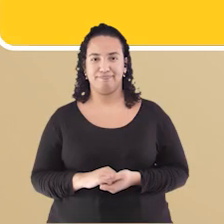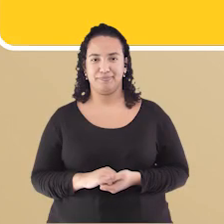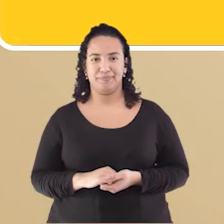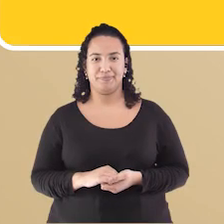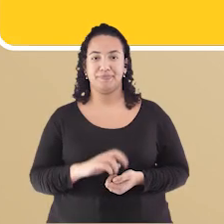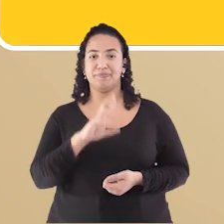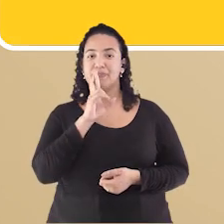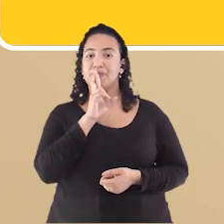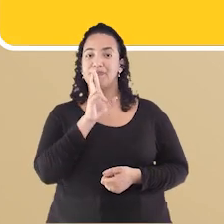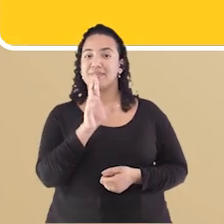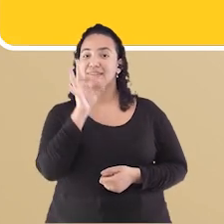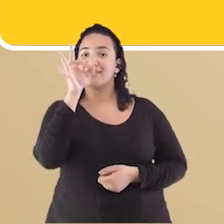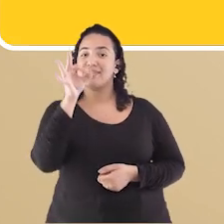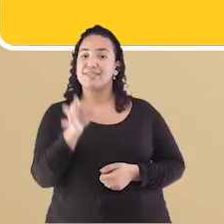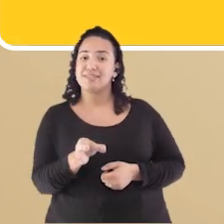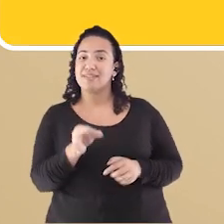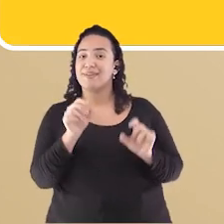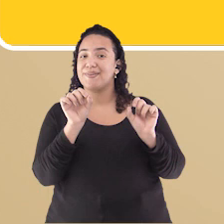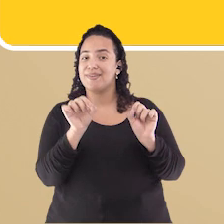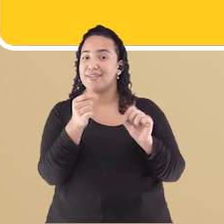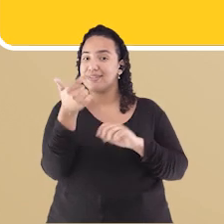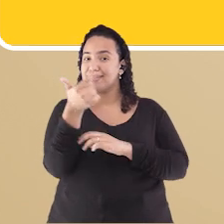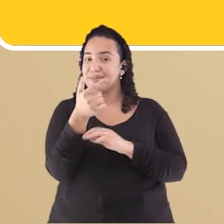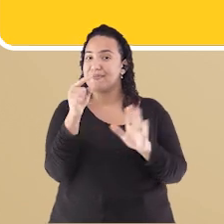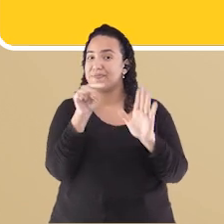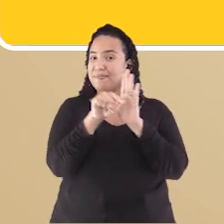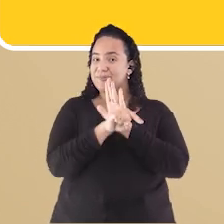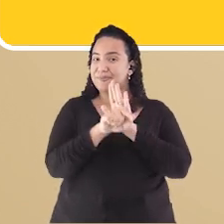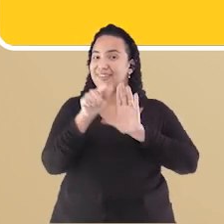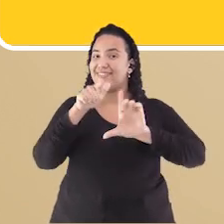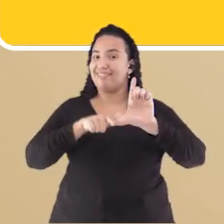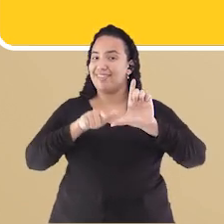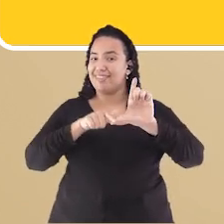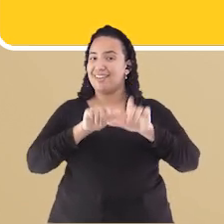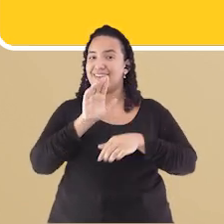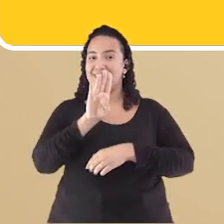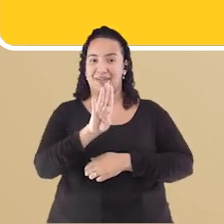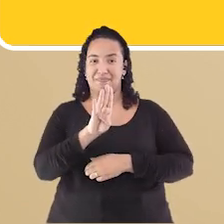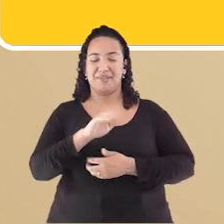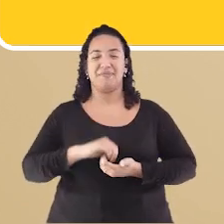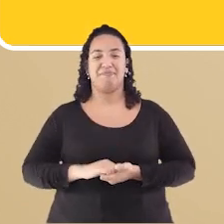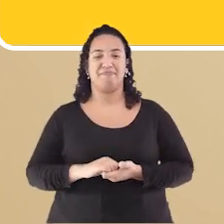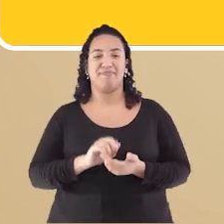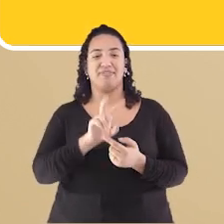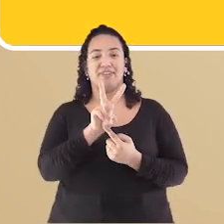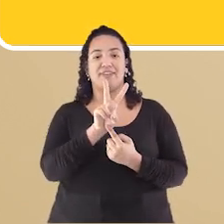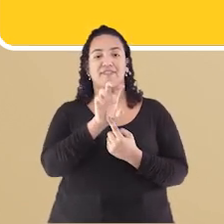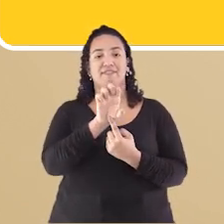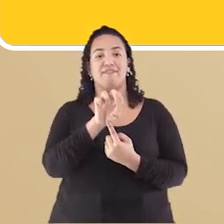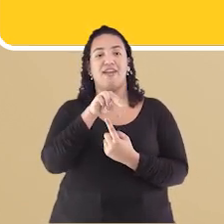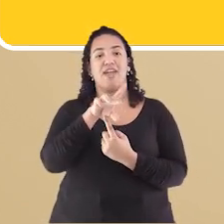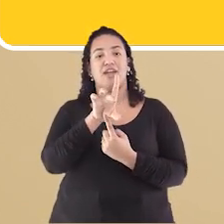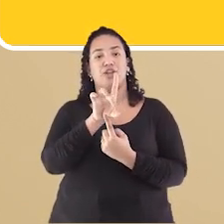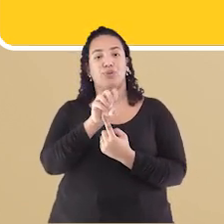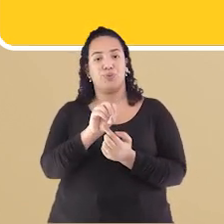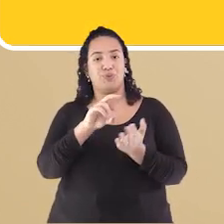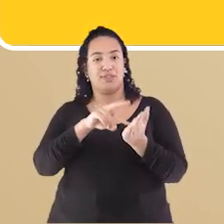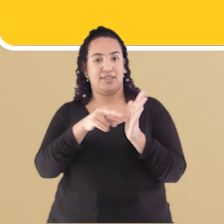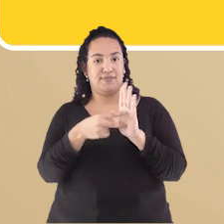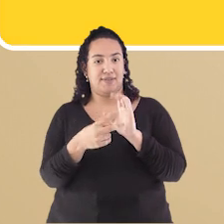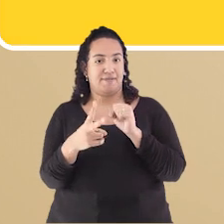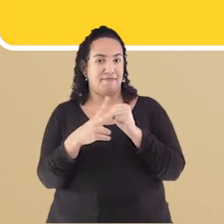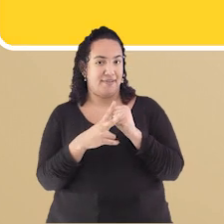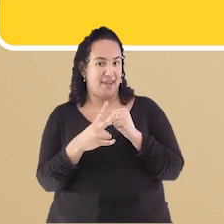A resposta correta Da questão 2 É a letra B Vendo Trata-se de um verbo